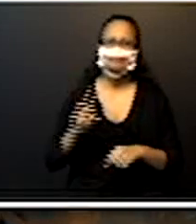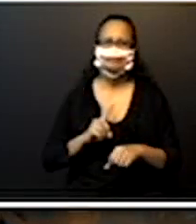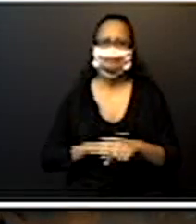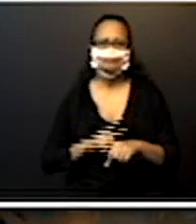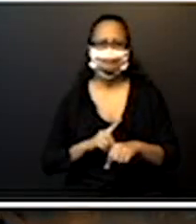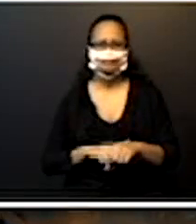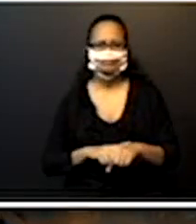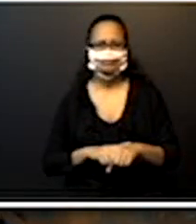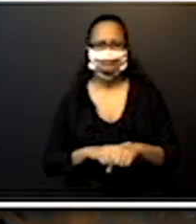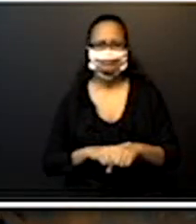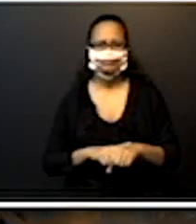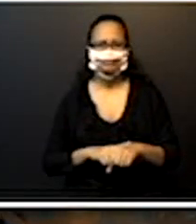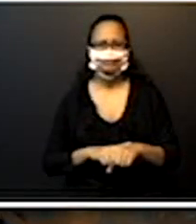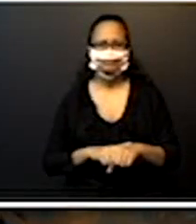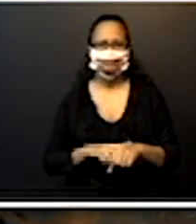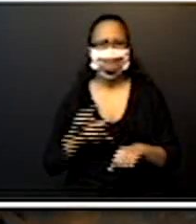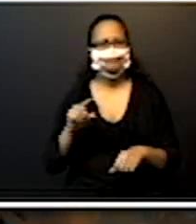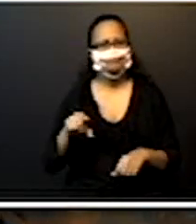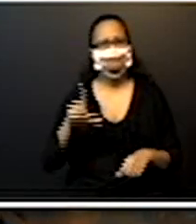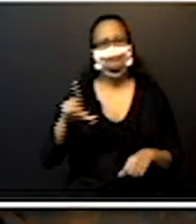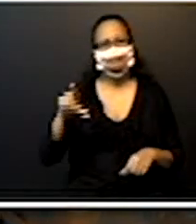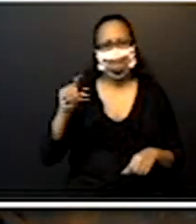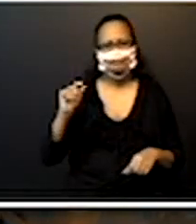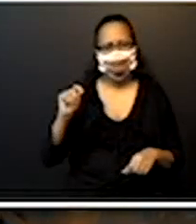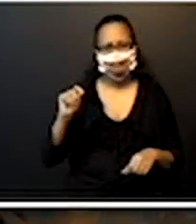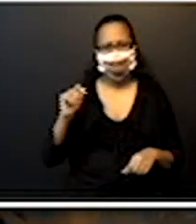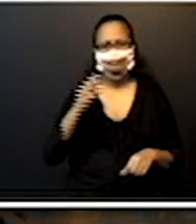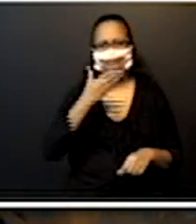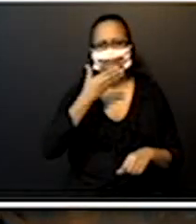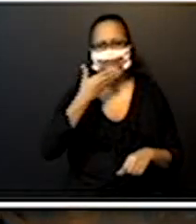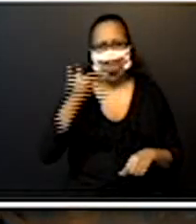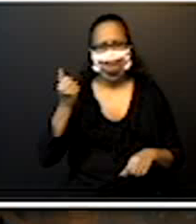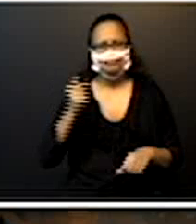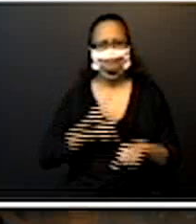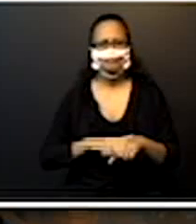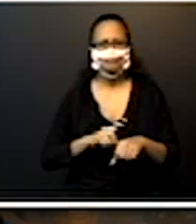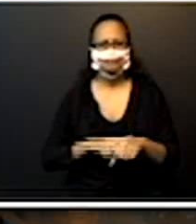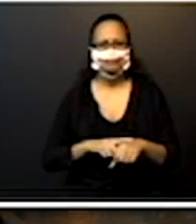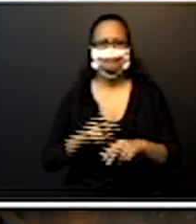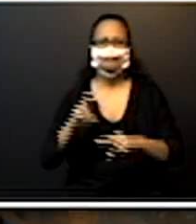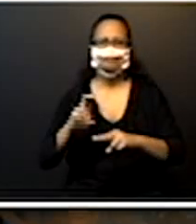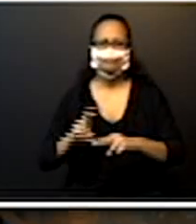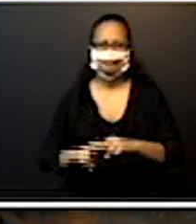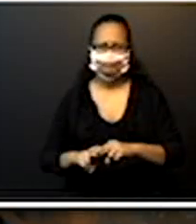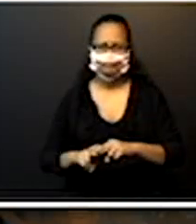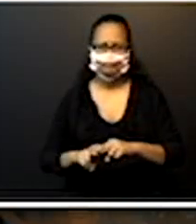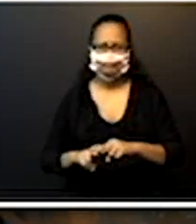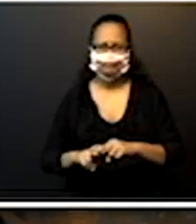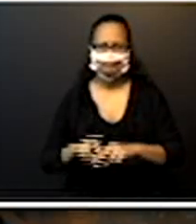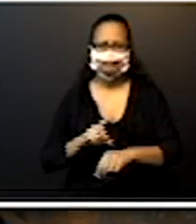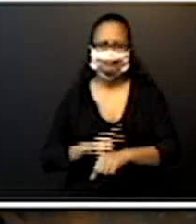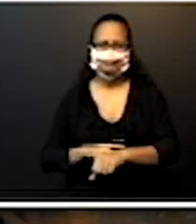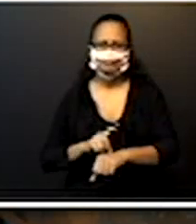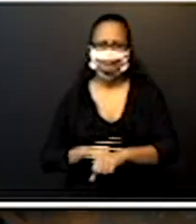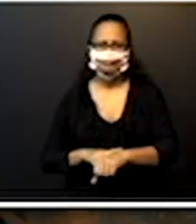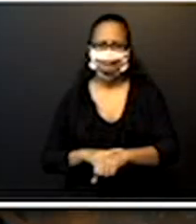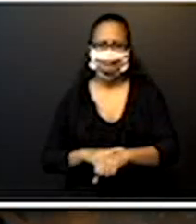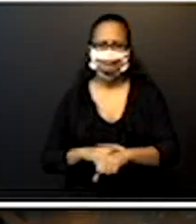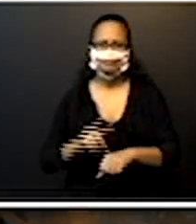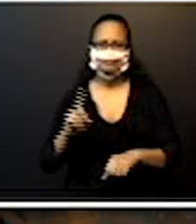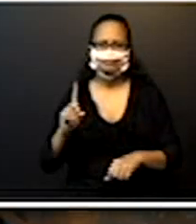almoço. O ideal é que sentem-se, uma e meia, e assistam. Mas a aula vai ficar